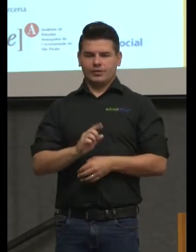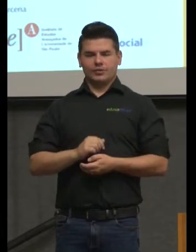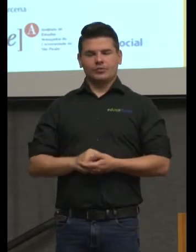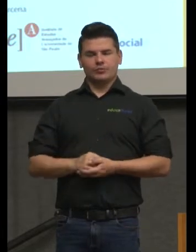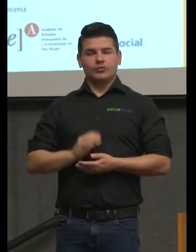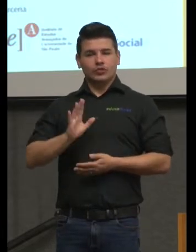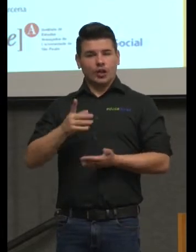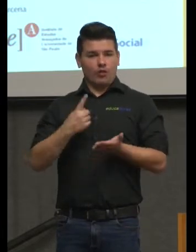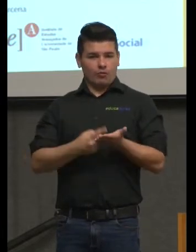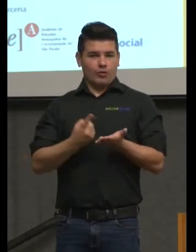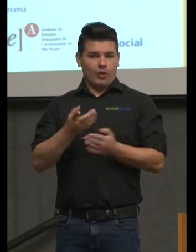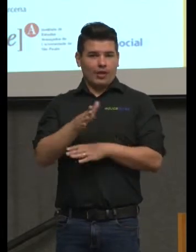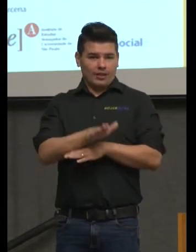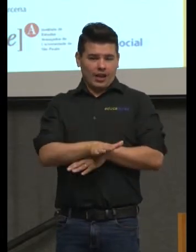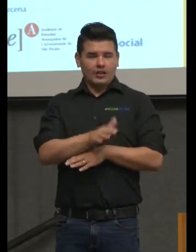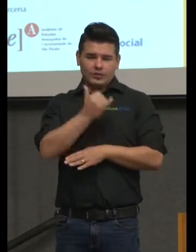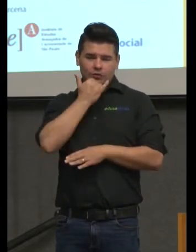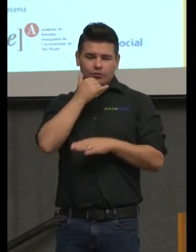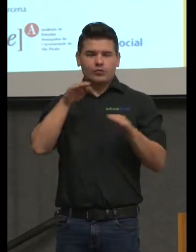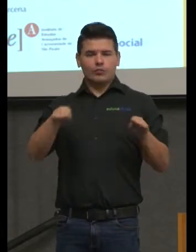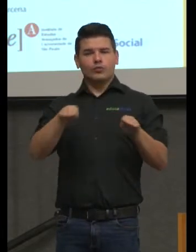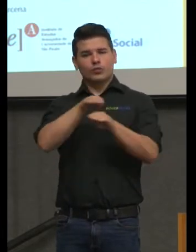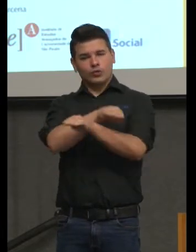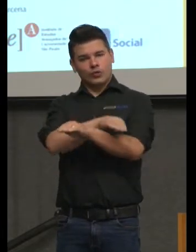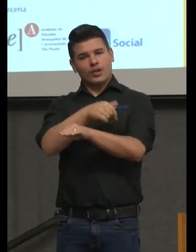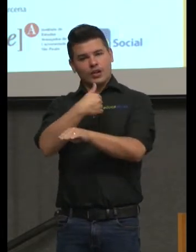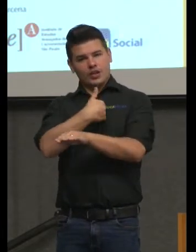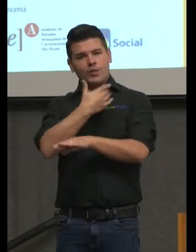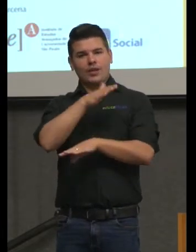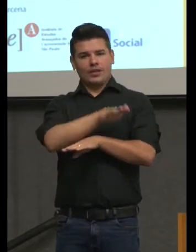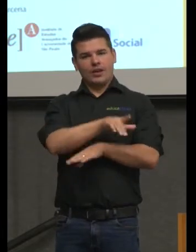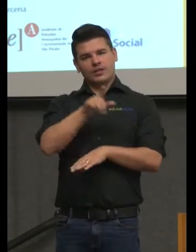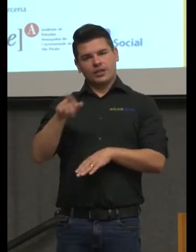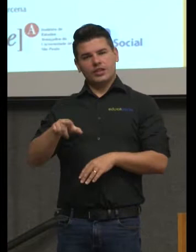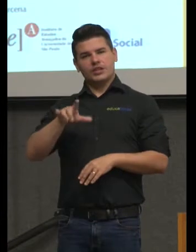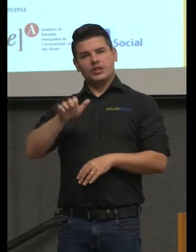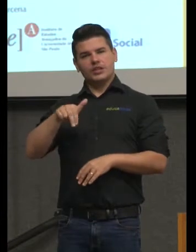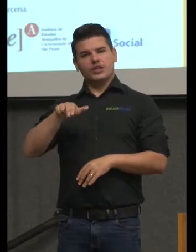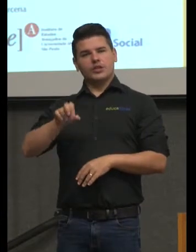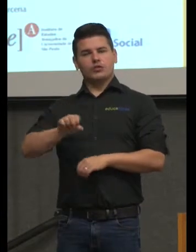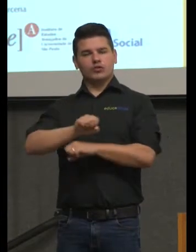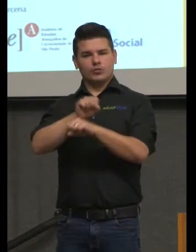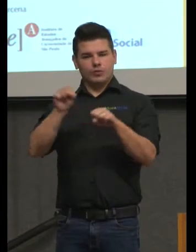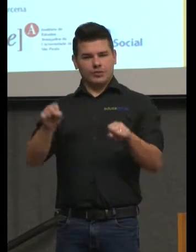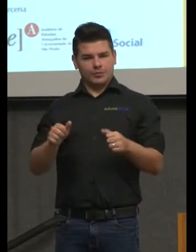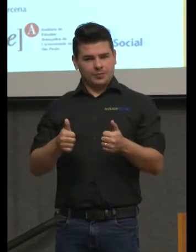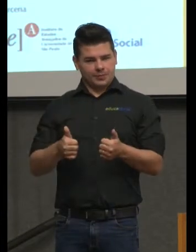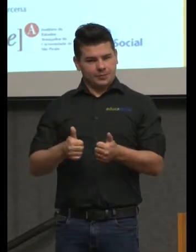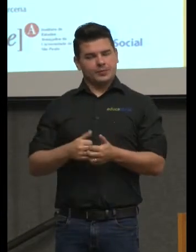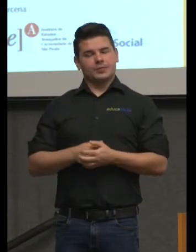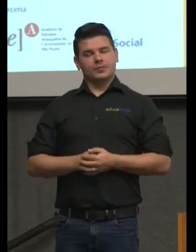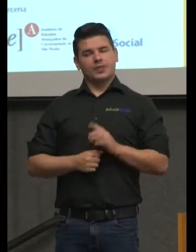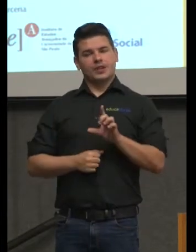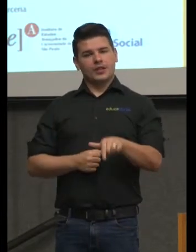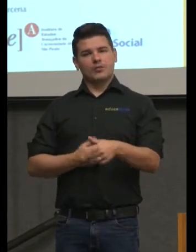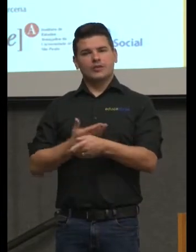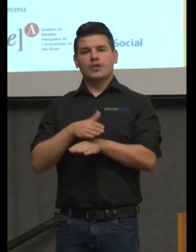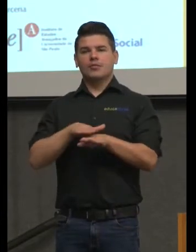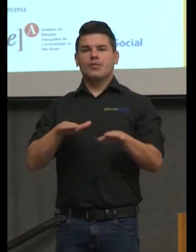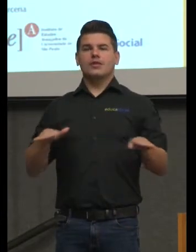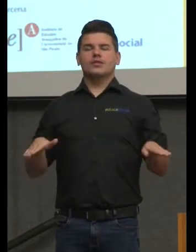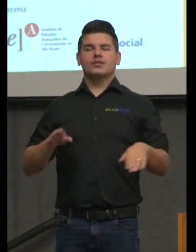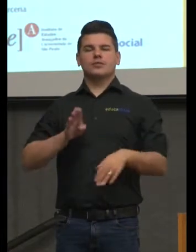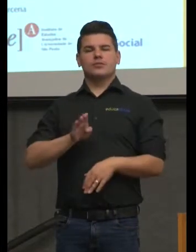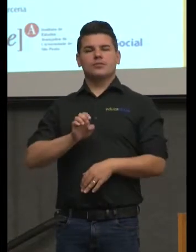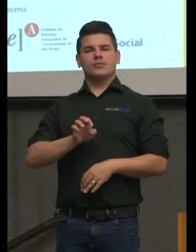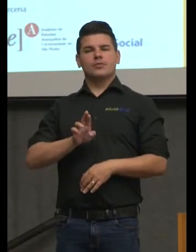previsto à tarde, ele fica agora de manhã e eu entro no lugar dele no período da tarde. Então, depois ficarão aqui na mesa a Bernadette